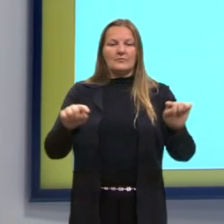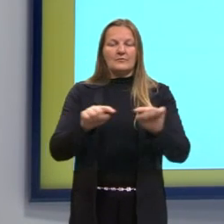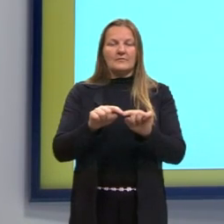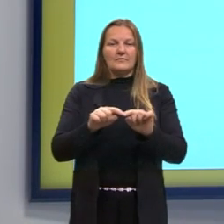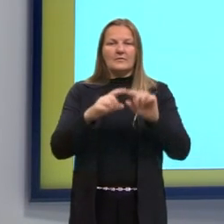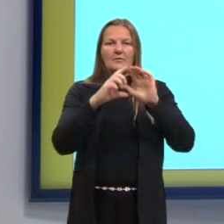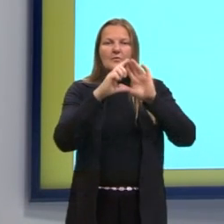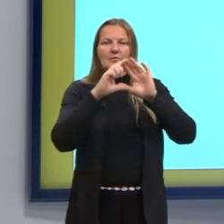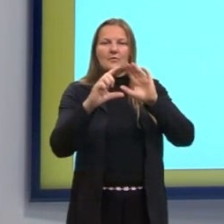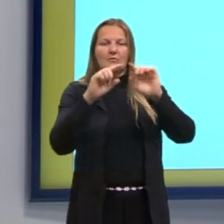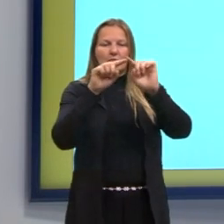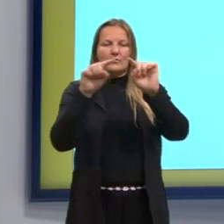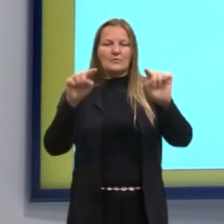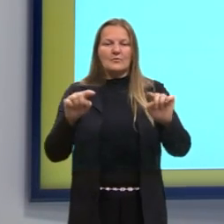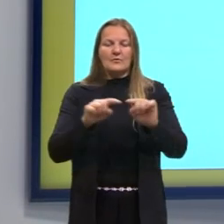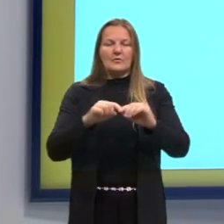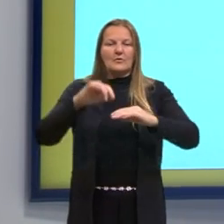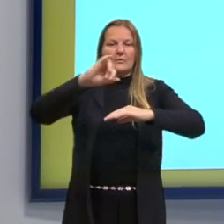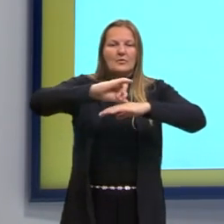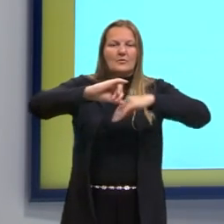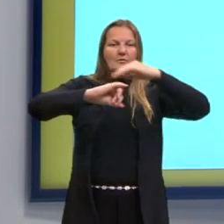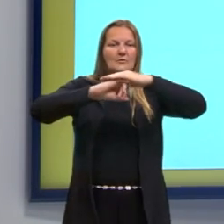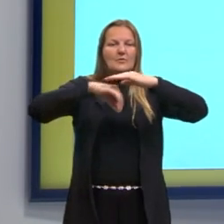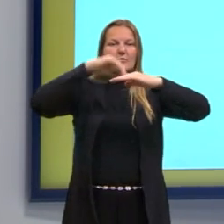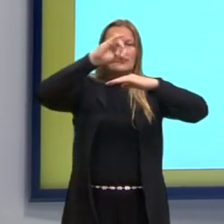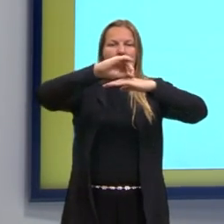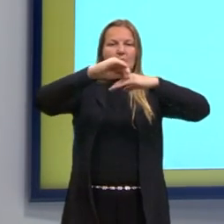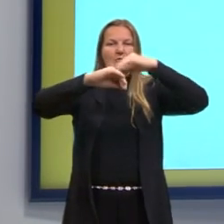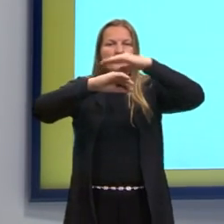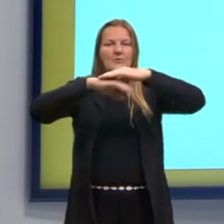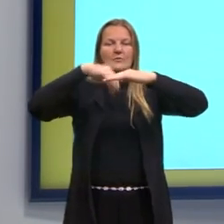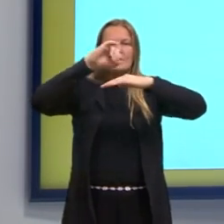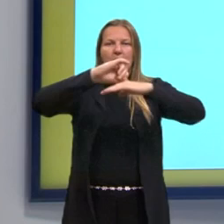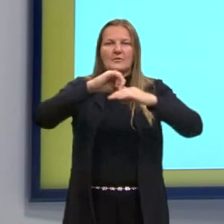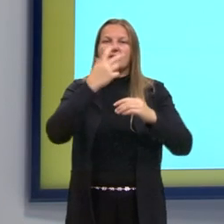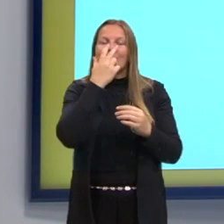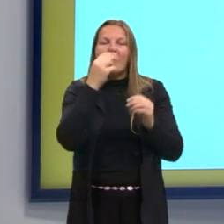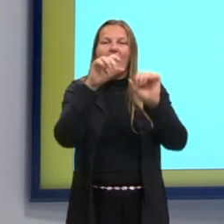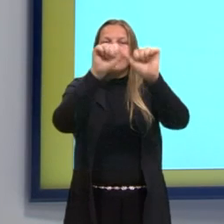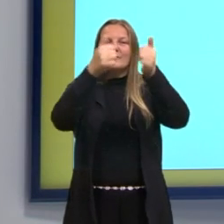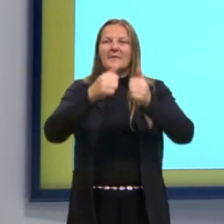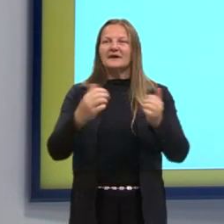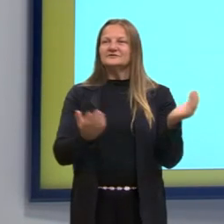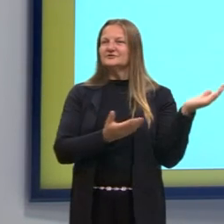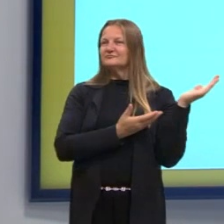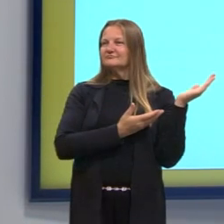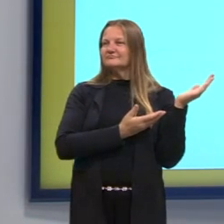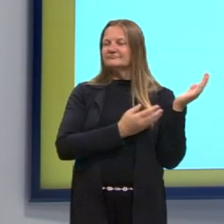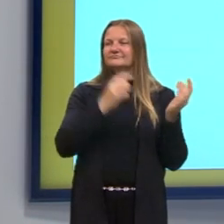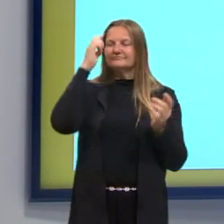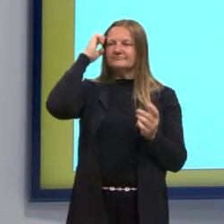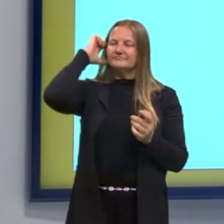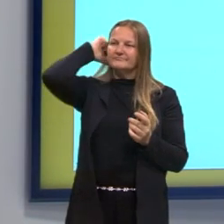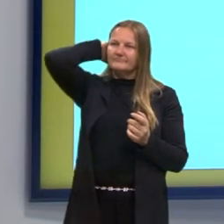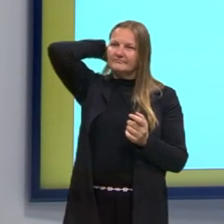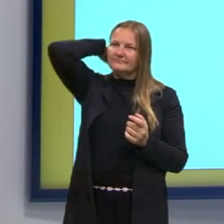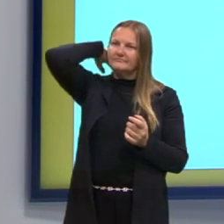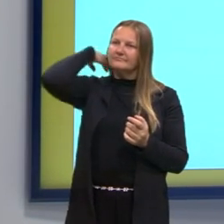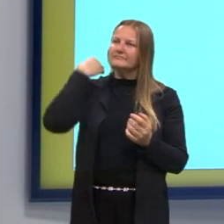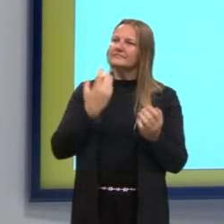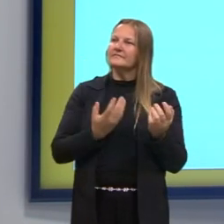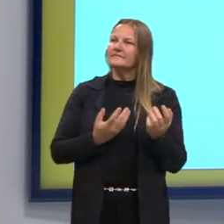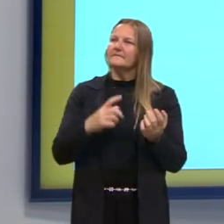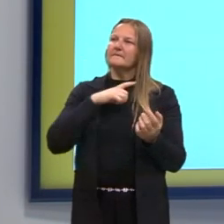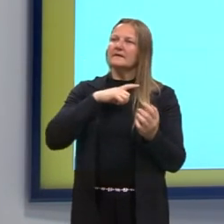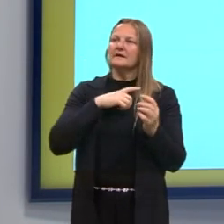menores, uns sobre os outros, conforme indicado na figura. Então, nós temos a figura aqui ao lado. Nós